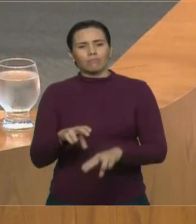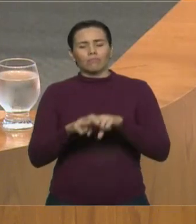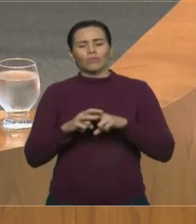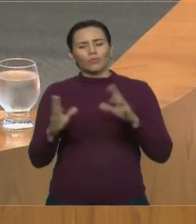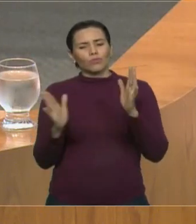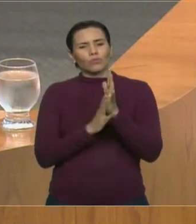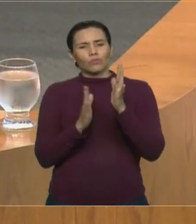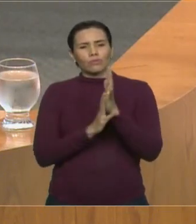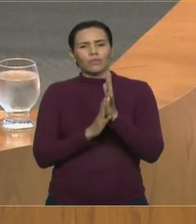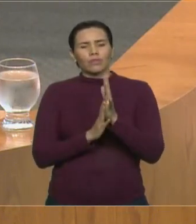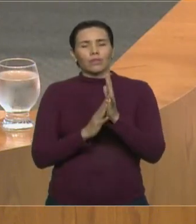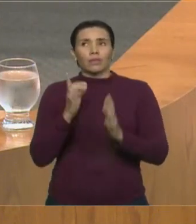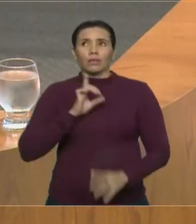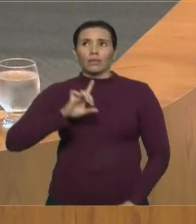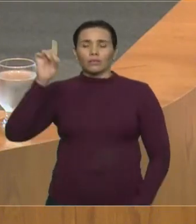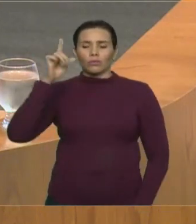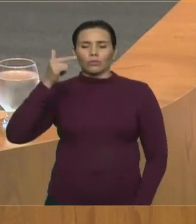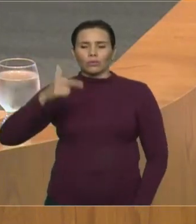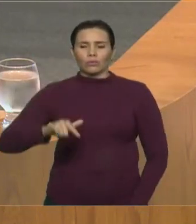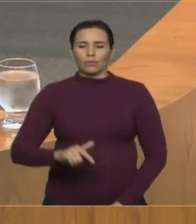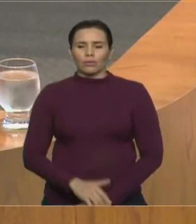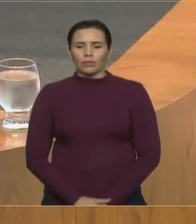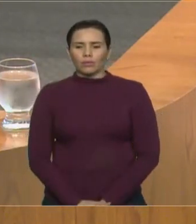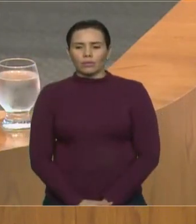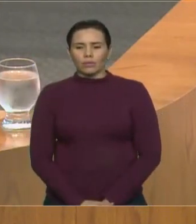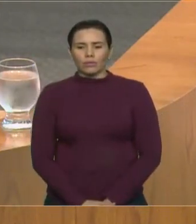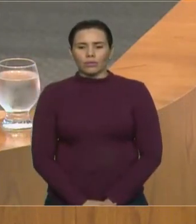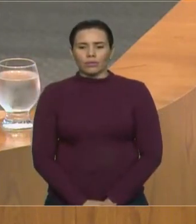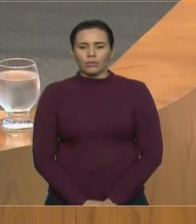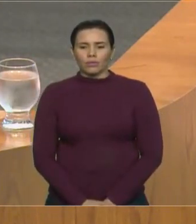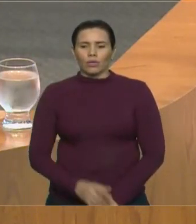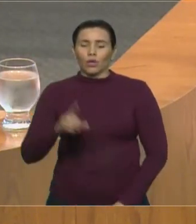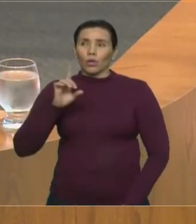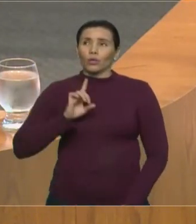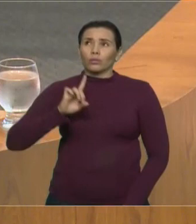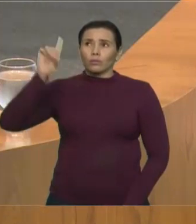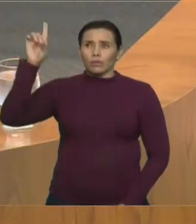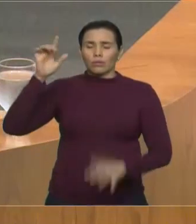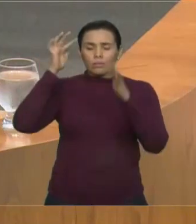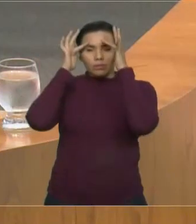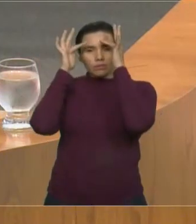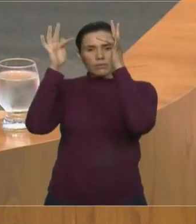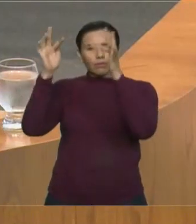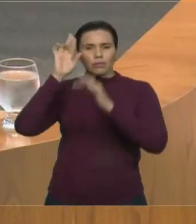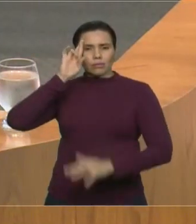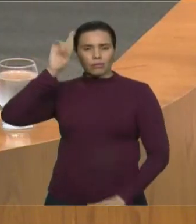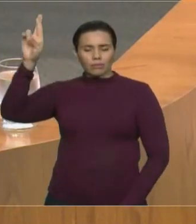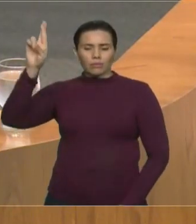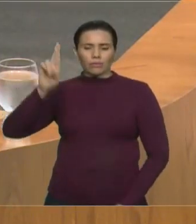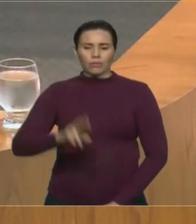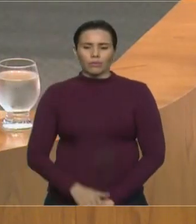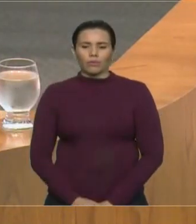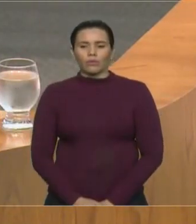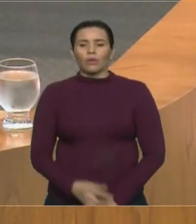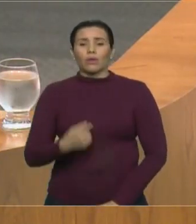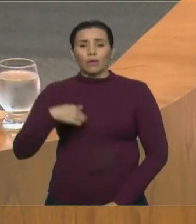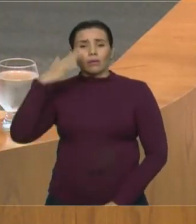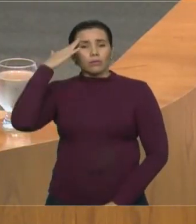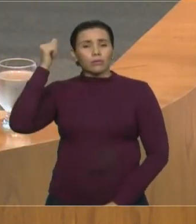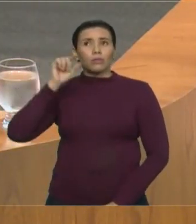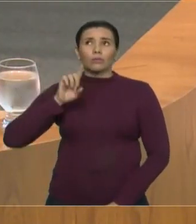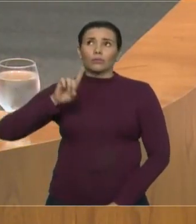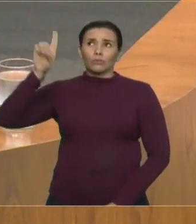uma vez aqui, que diz... Tu és fiel, Senhor, eu sei que Tu